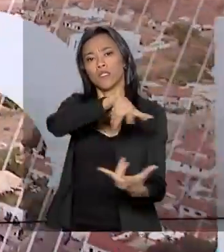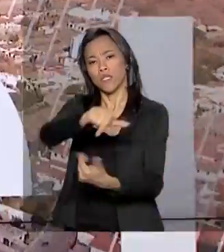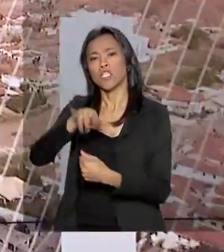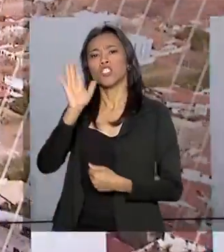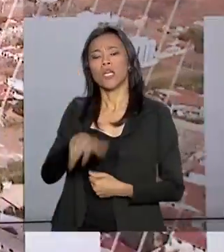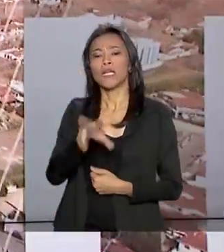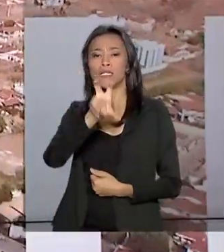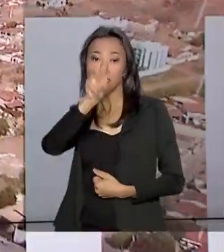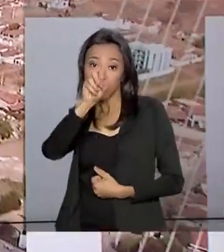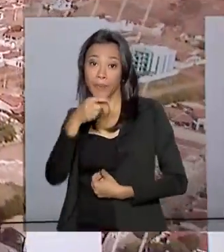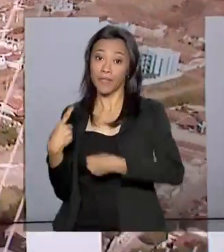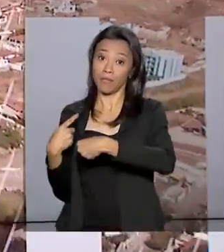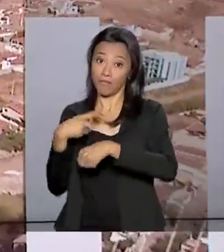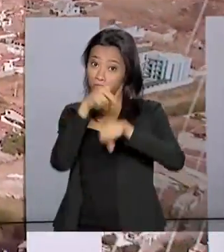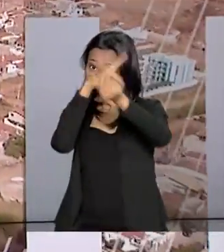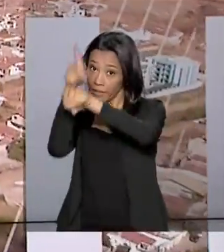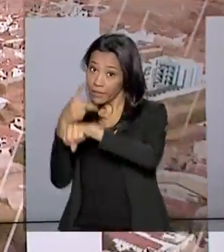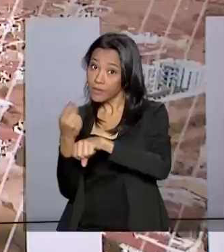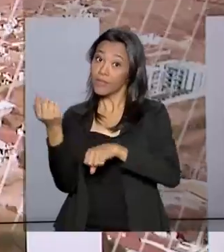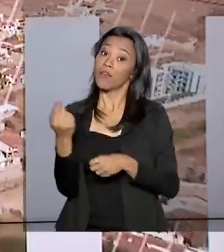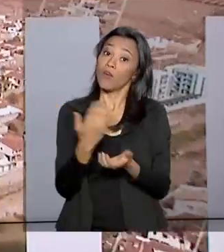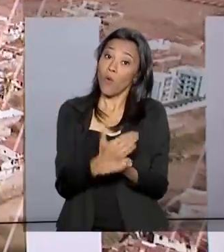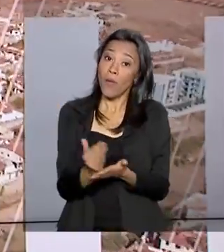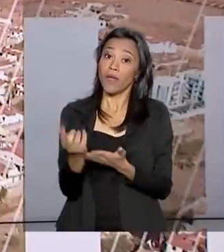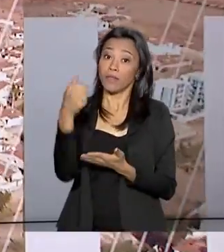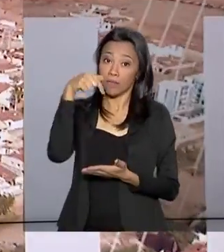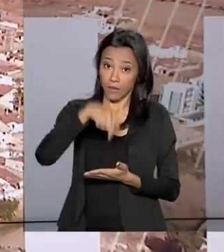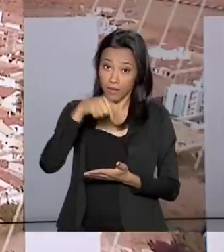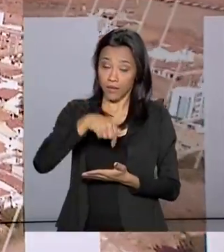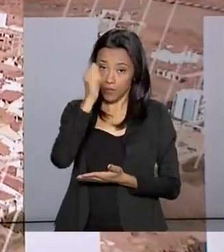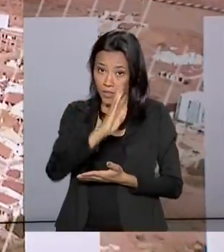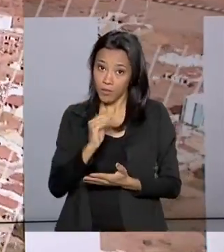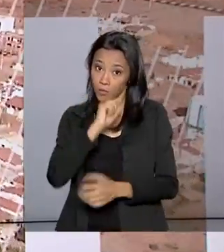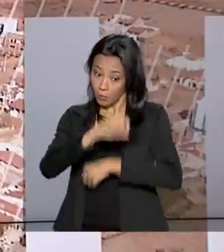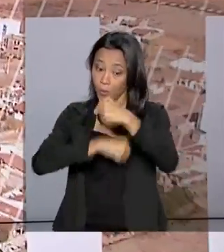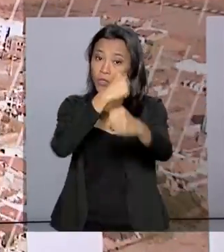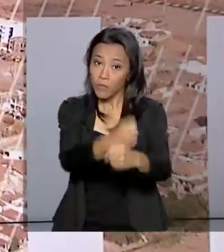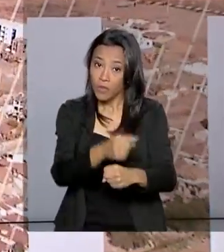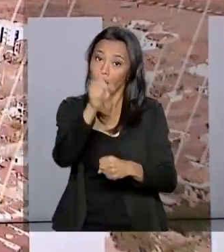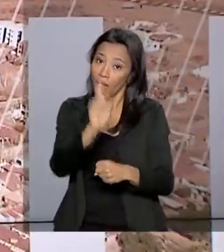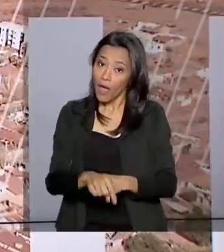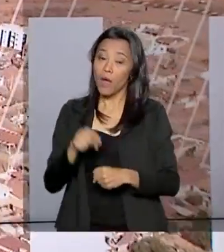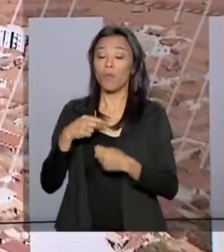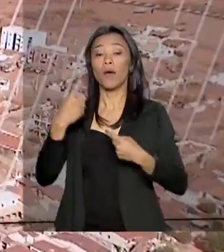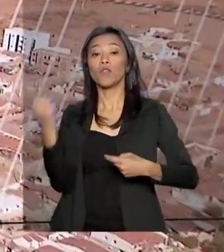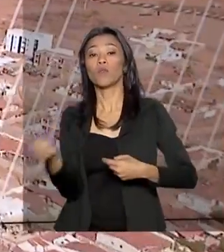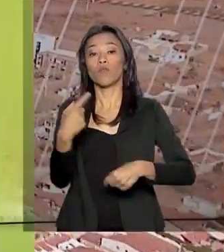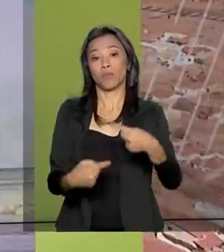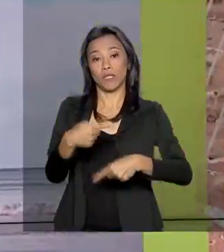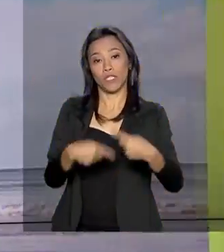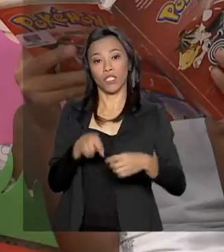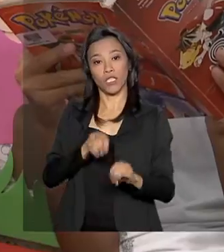começa a ser aplicada no Brasil no ano que vem. A adesão faz parte da nova Política Nacional de Alfabetização.